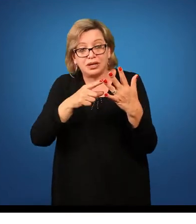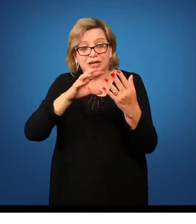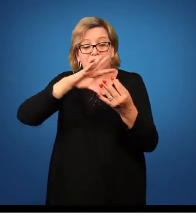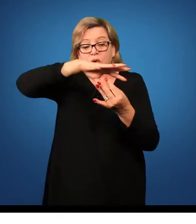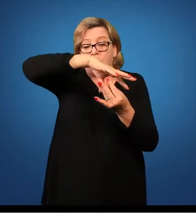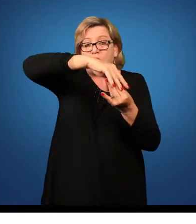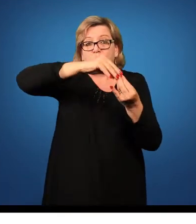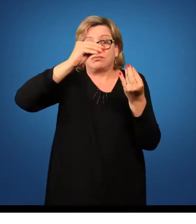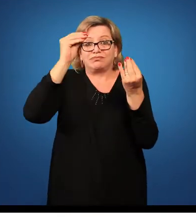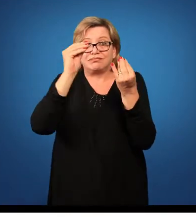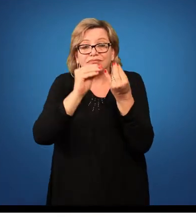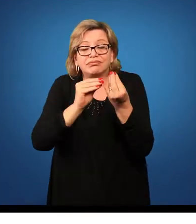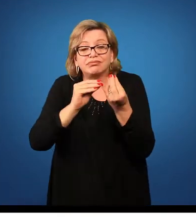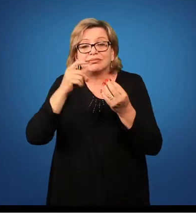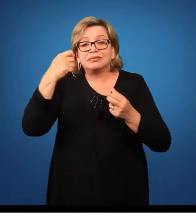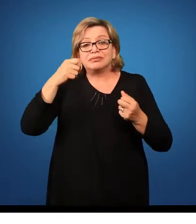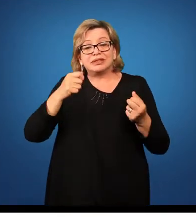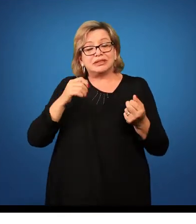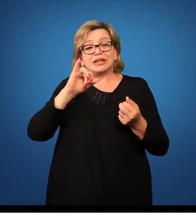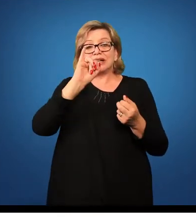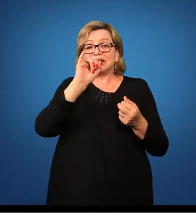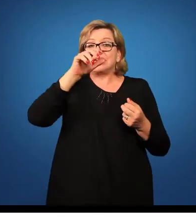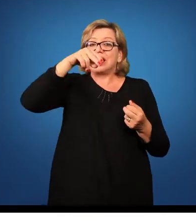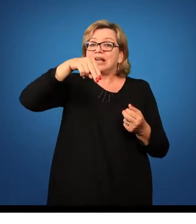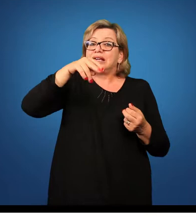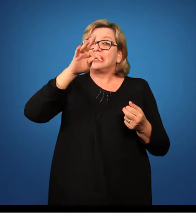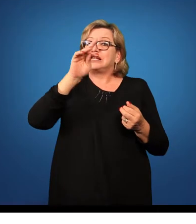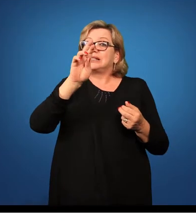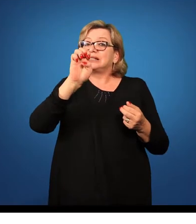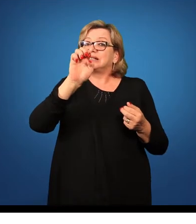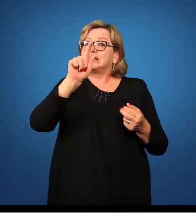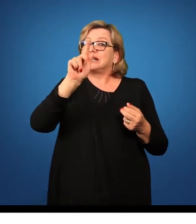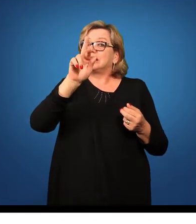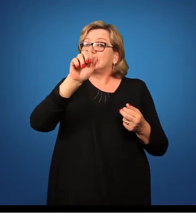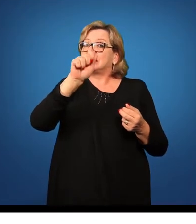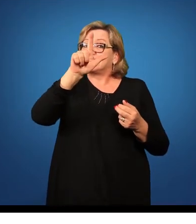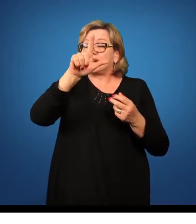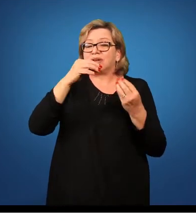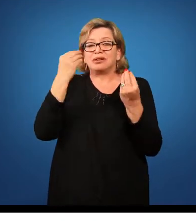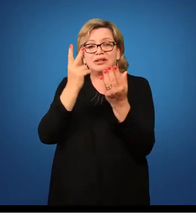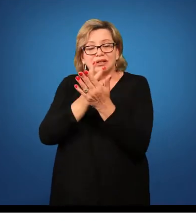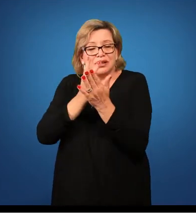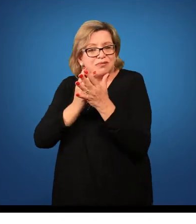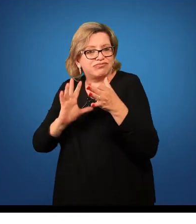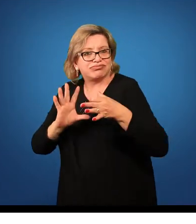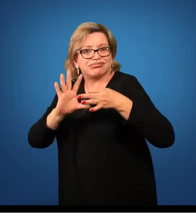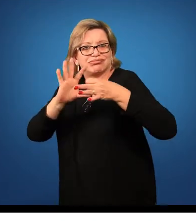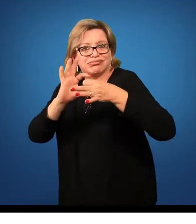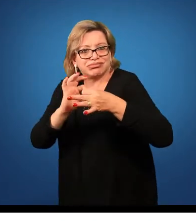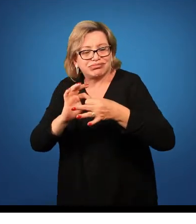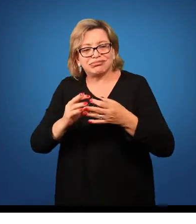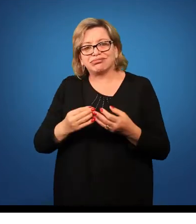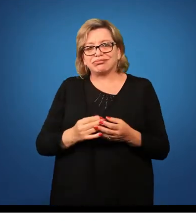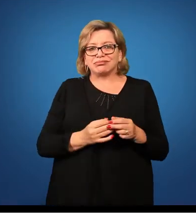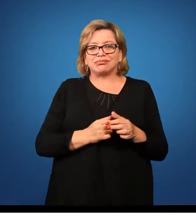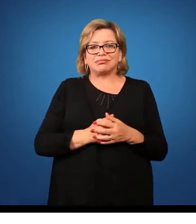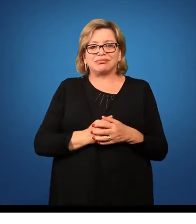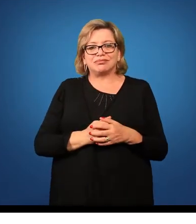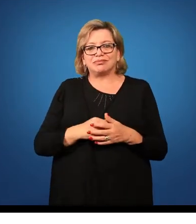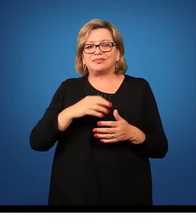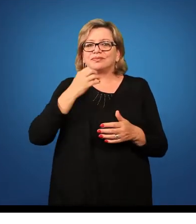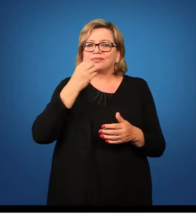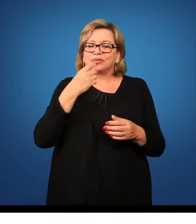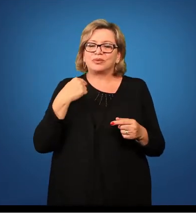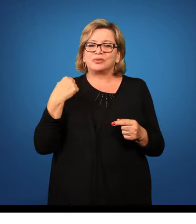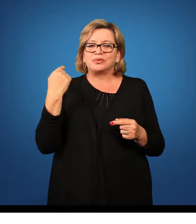integral, né, sendo articulada uma a outra. Bom,